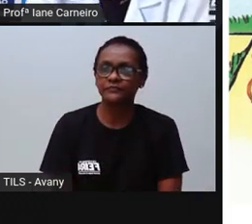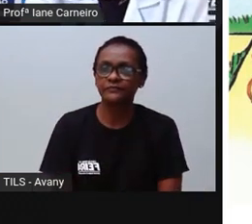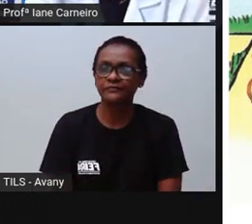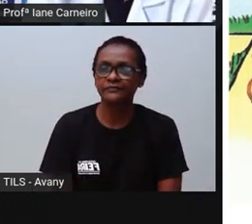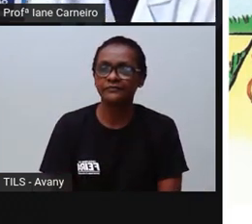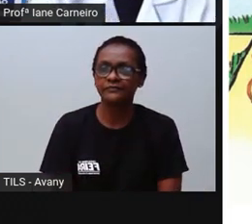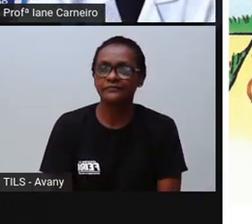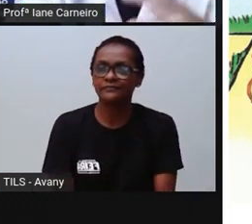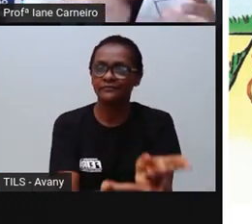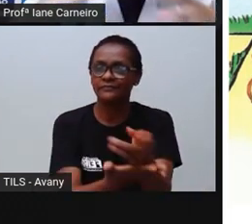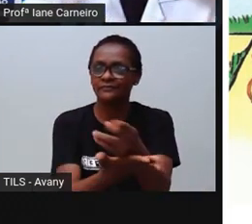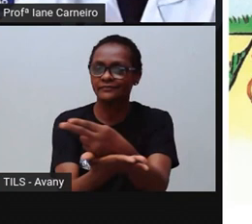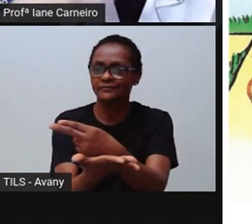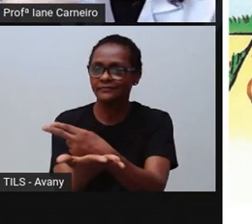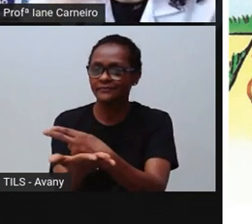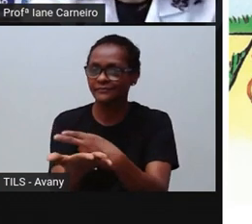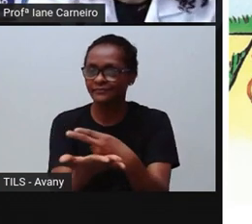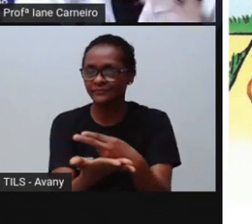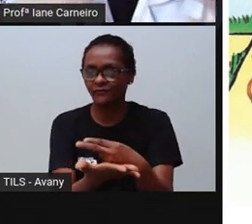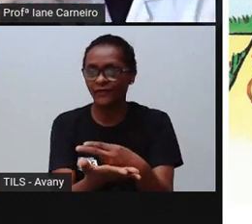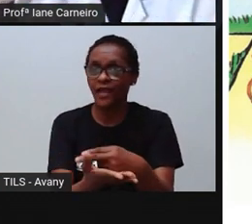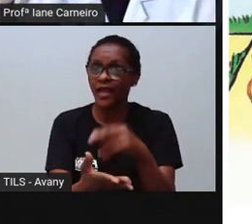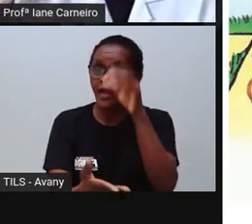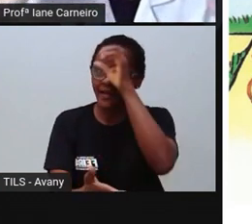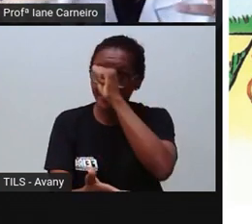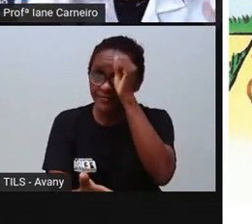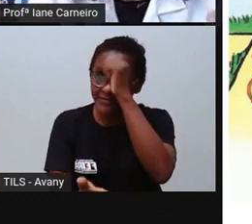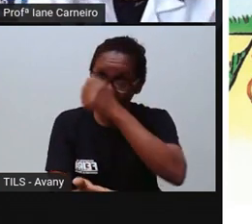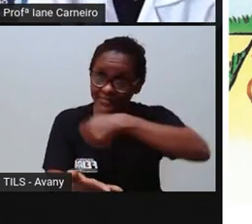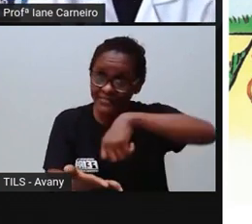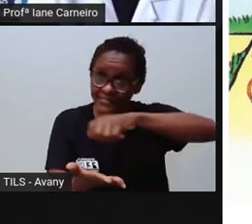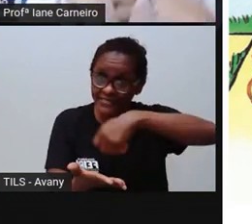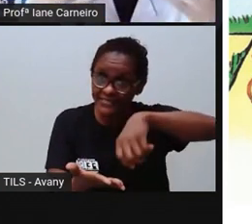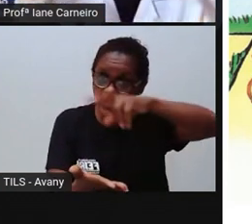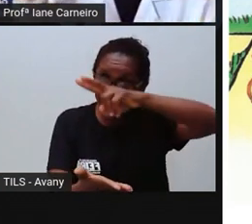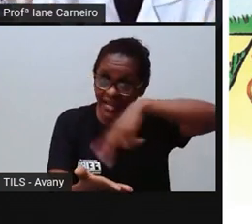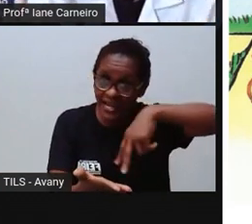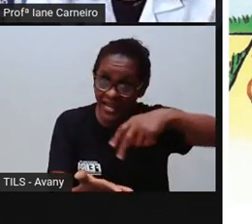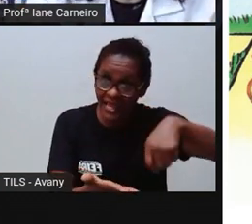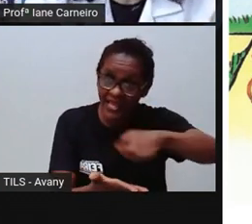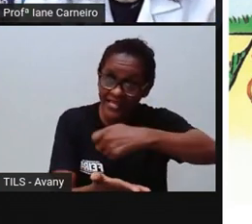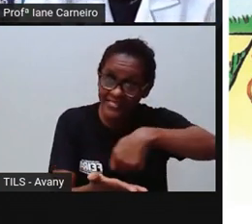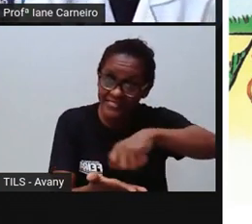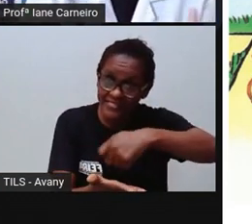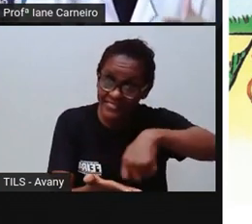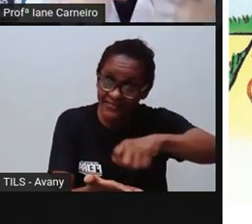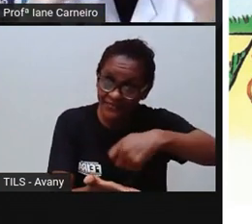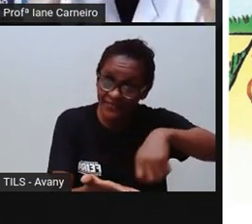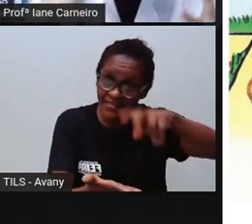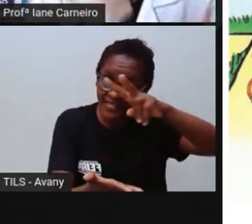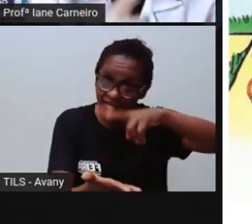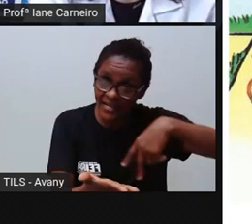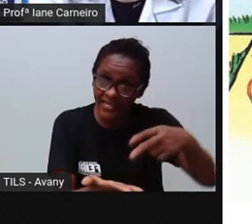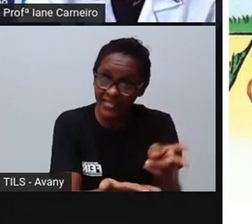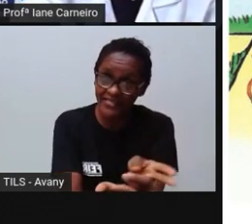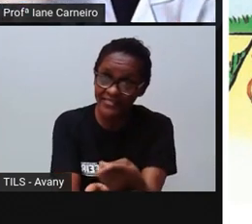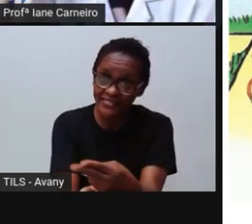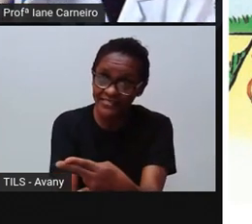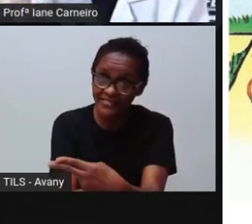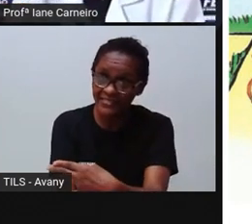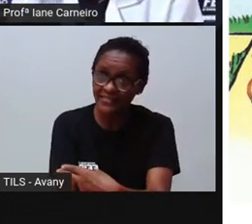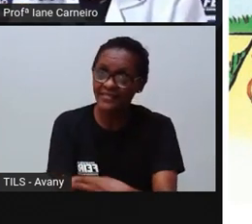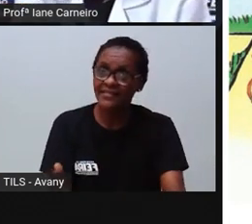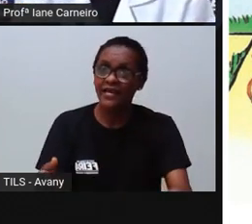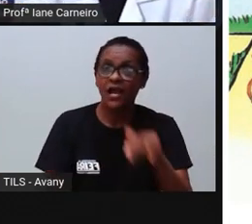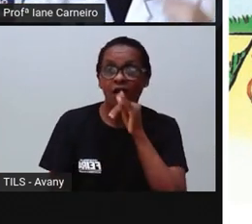Vocês do primeiro ano que estão agora, ó, aprendendo a escrever, a ler. Nossas mãos servem pra isso, né? Pra vocês escreverem,